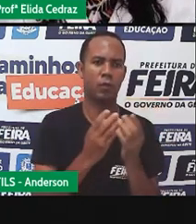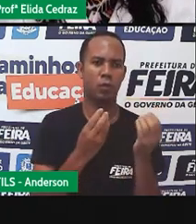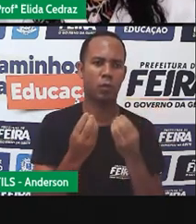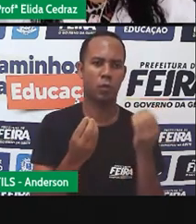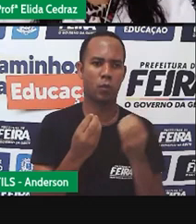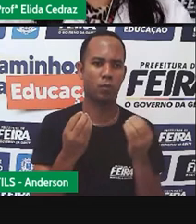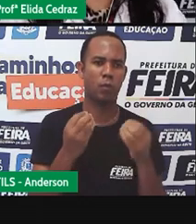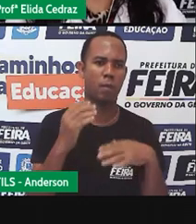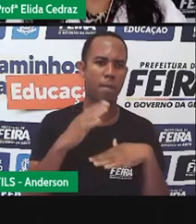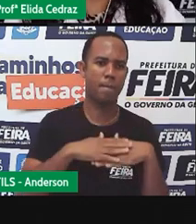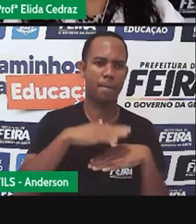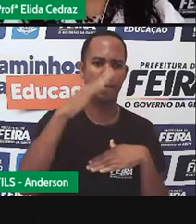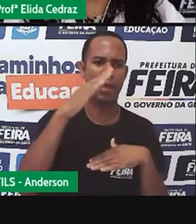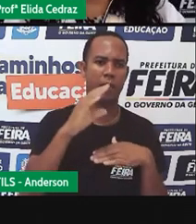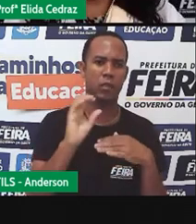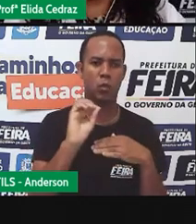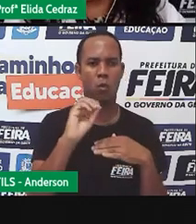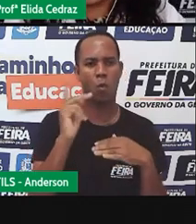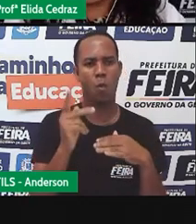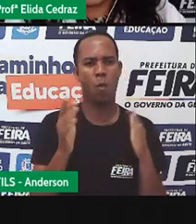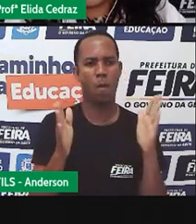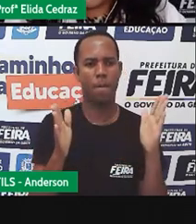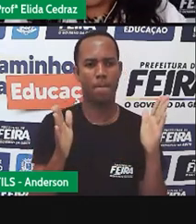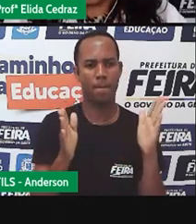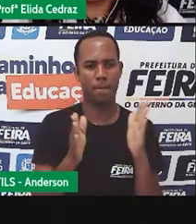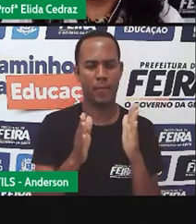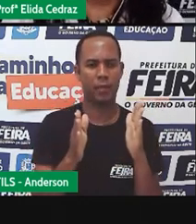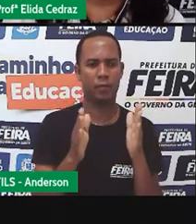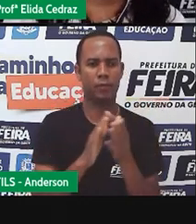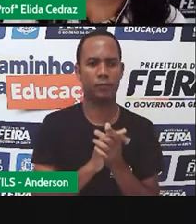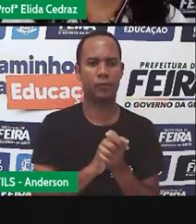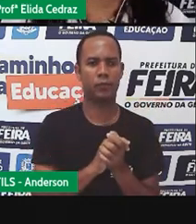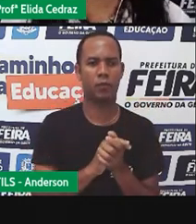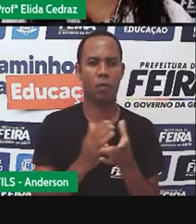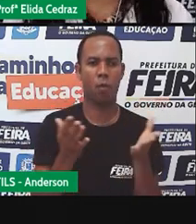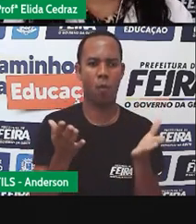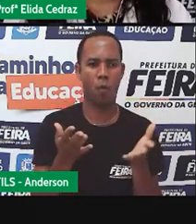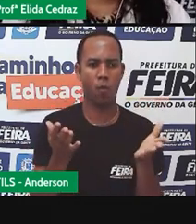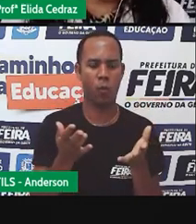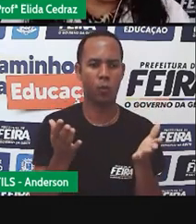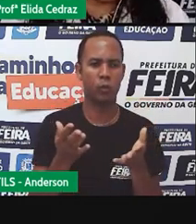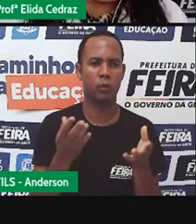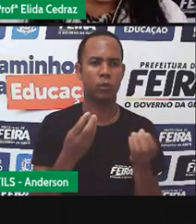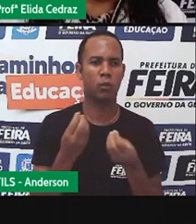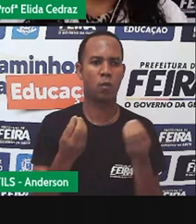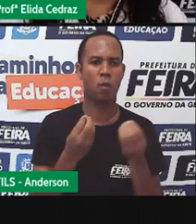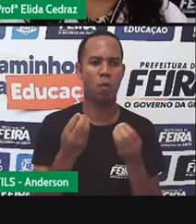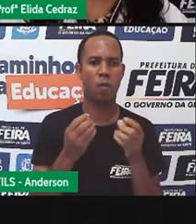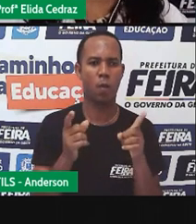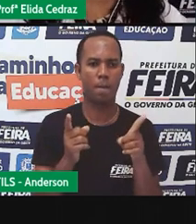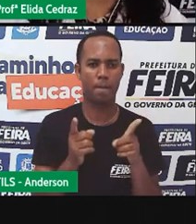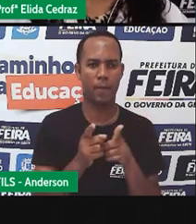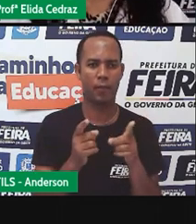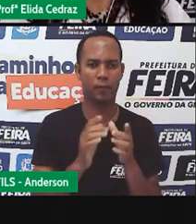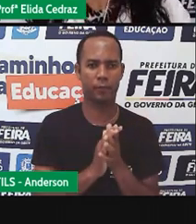maior, quanto ele tinha mais páginas. E hoje, ele está bem reduzido.